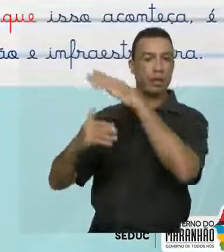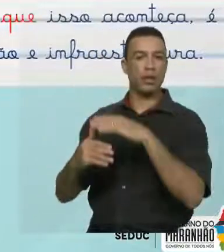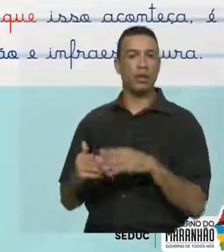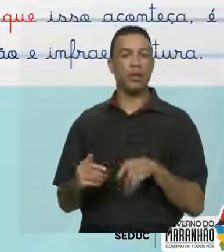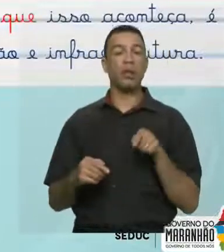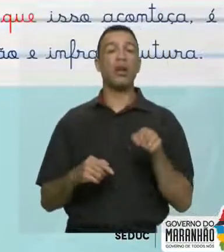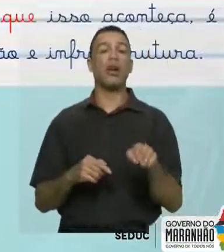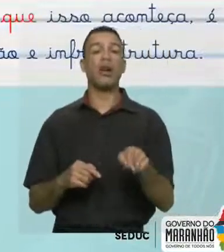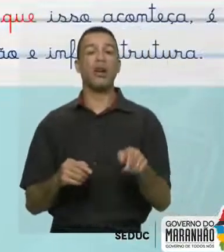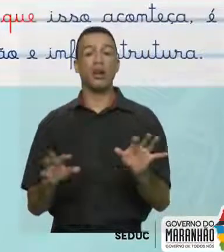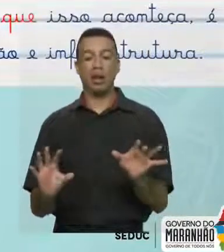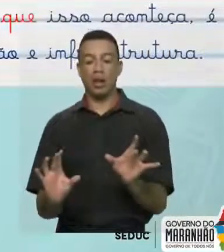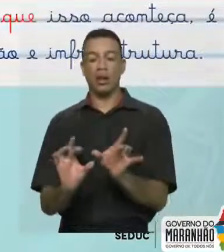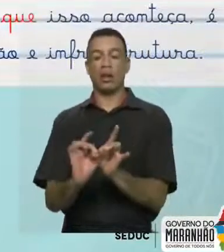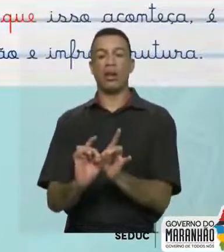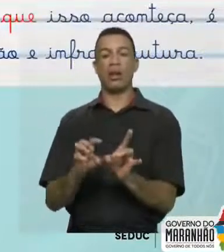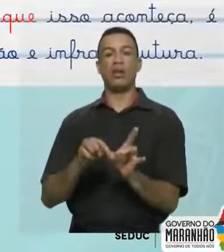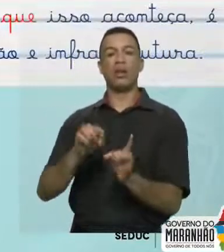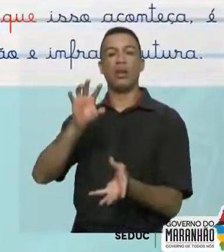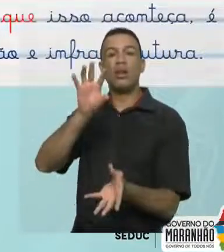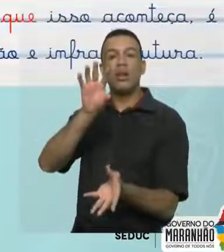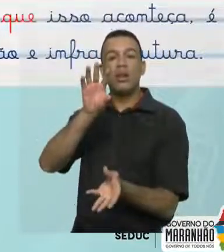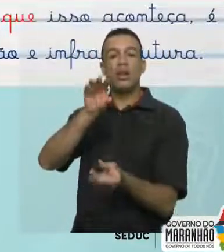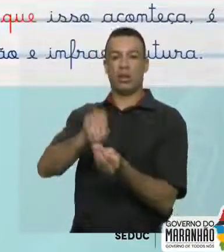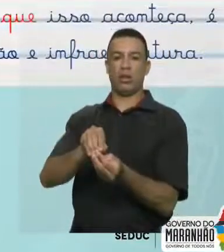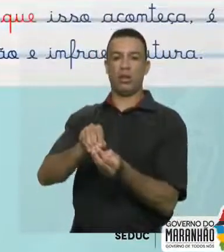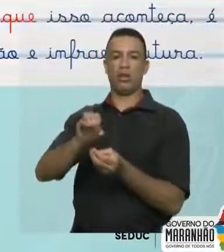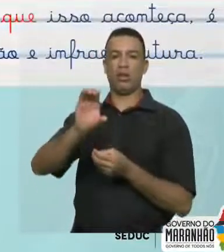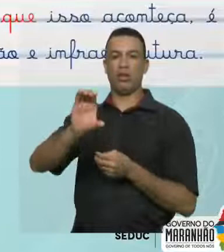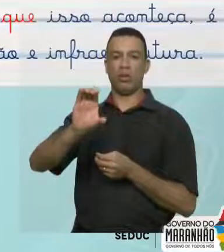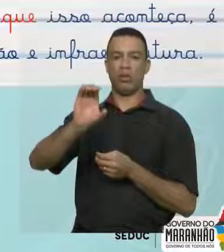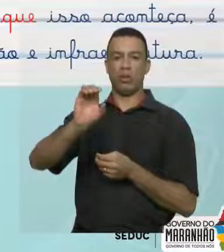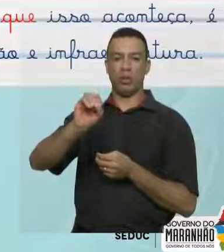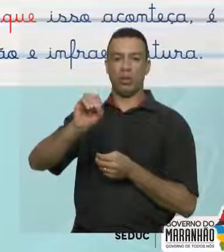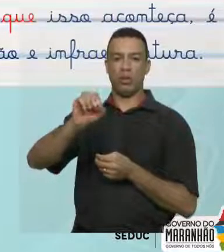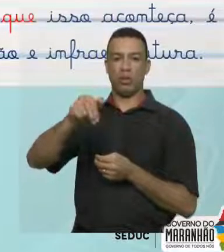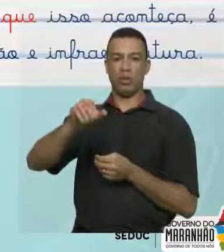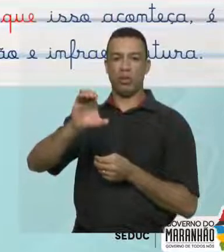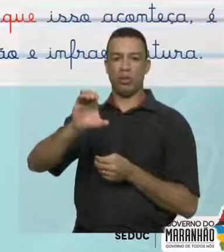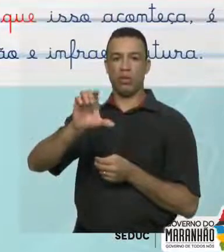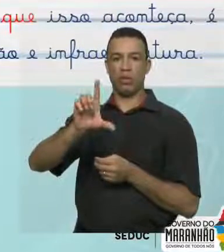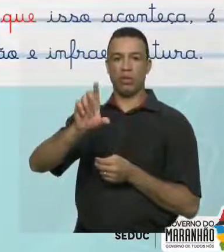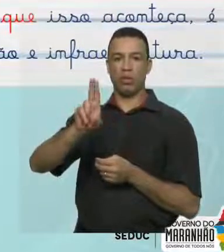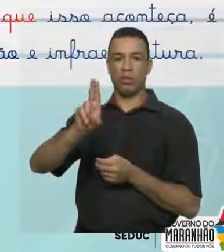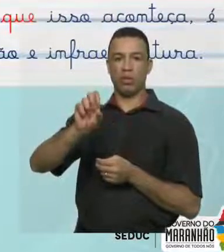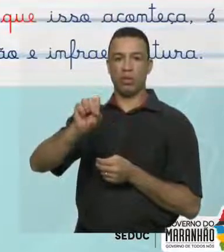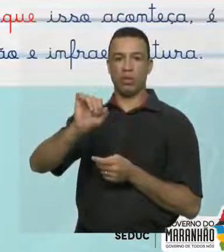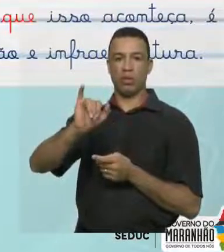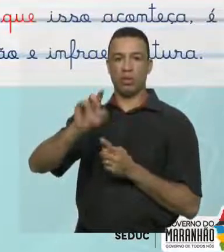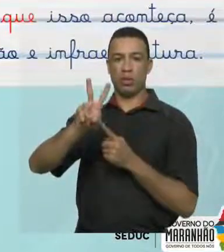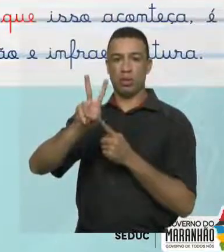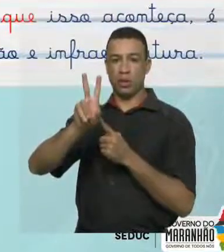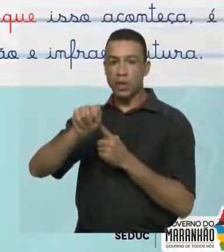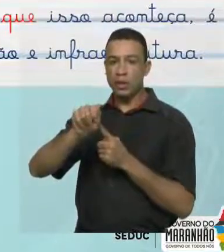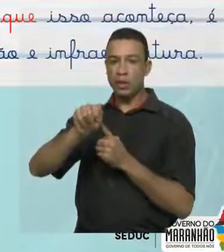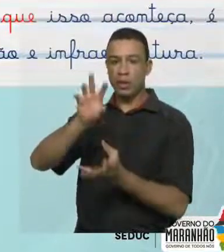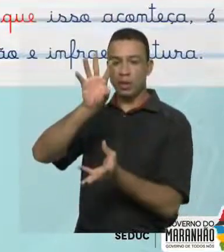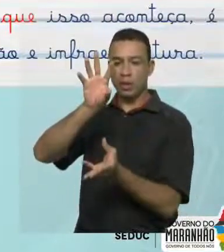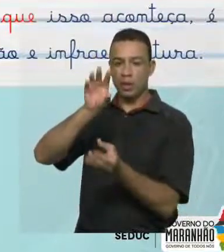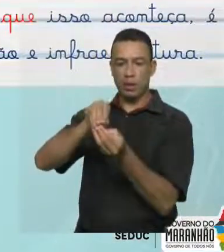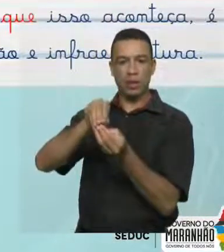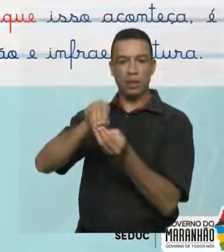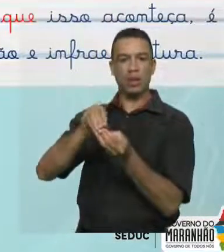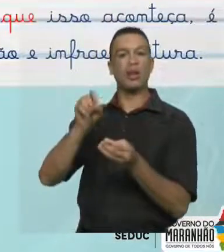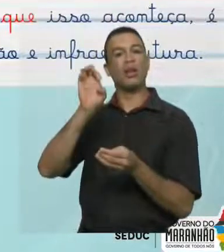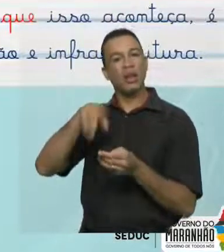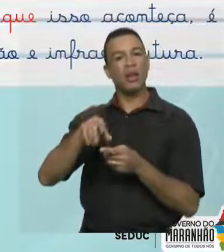chamada conjunção conclusiva, é uma conjunção coordenativa, não é isso? Estamos diante de uma conjunção coordenativa.